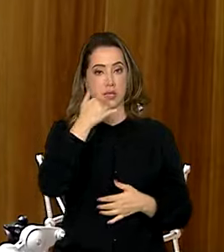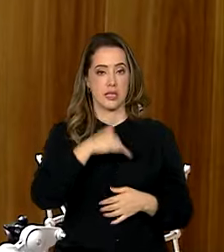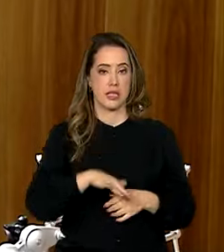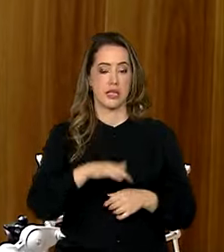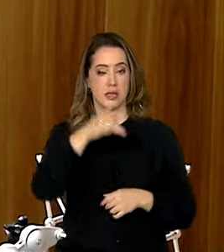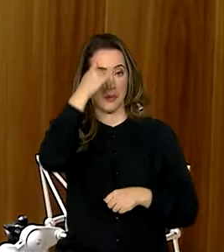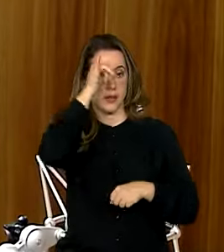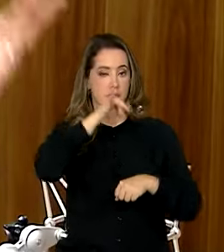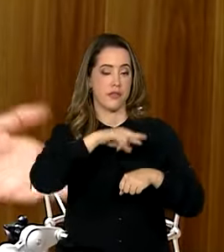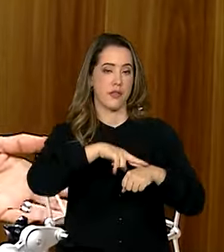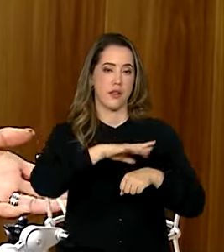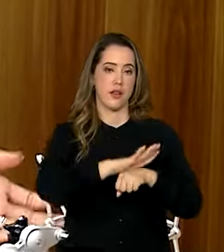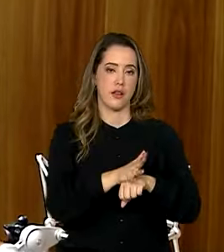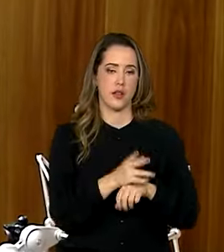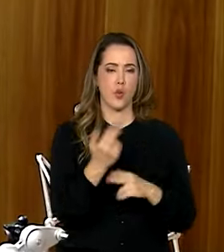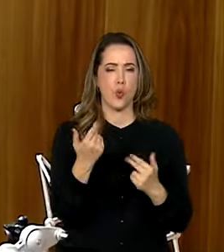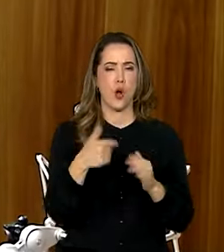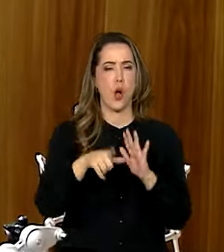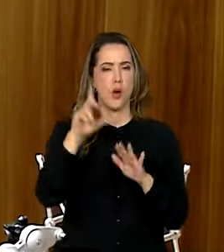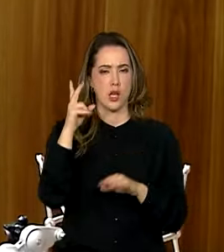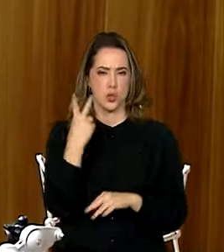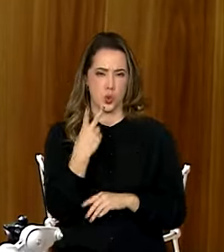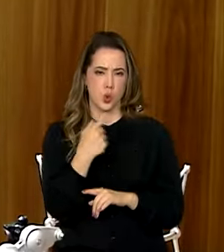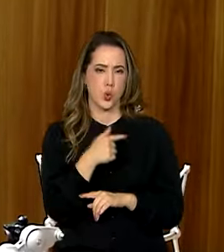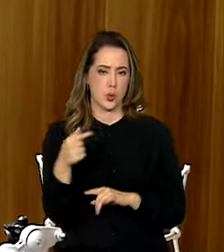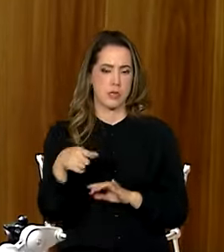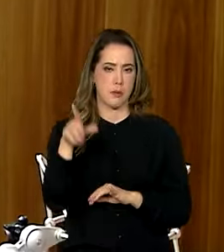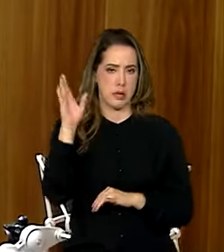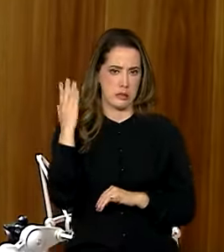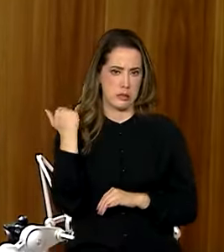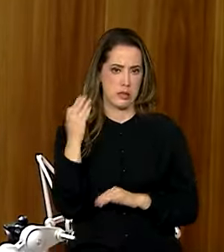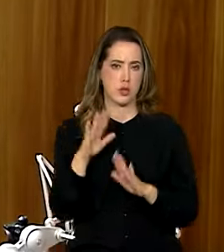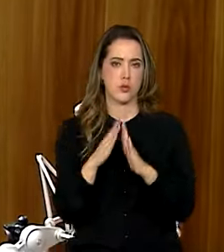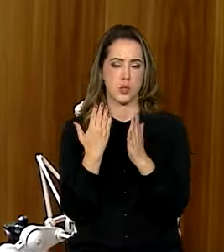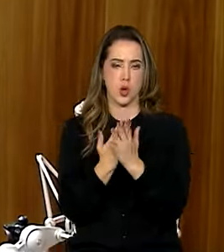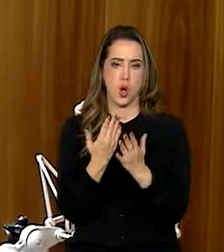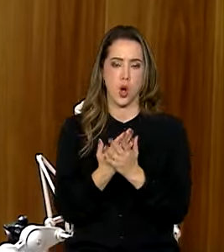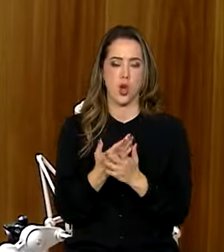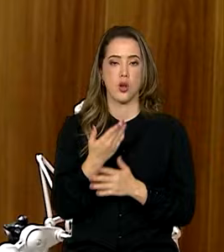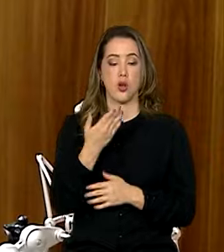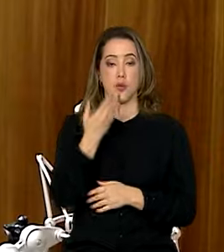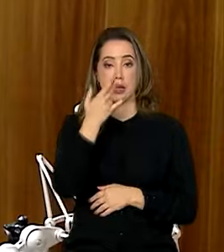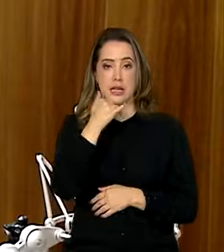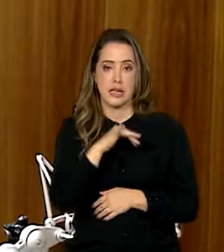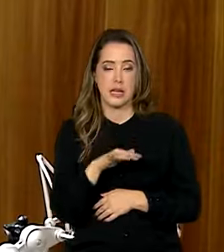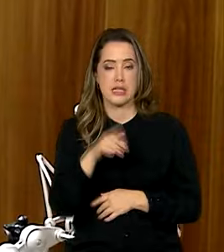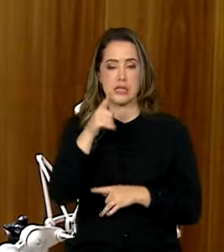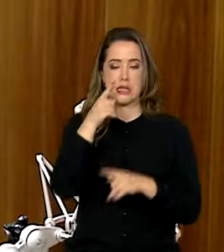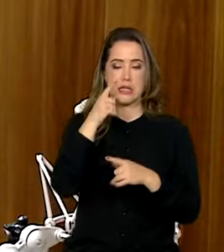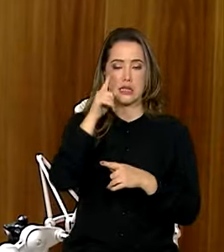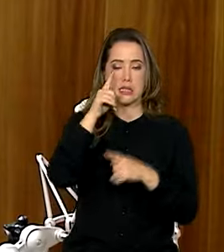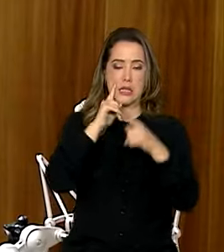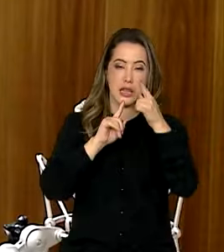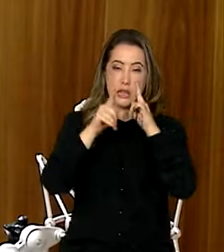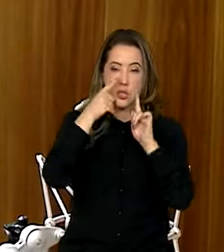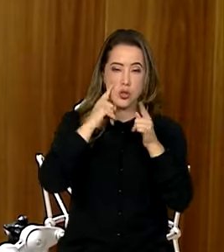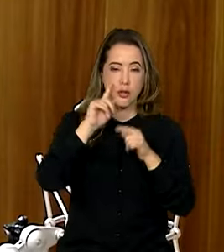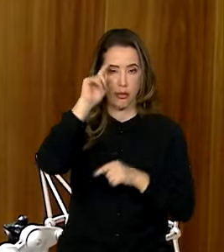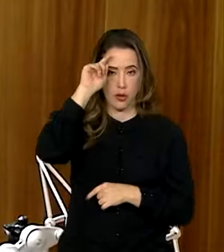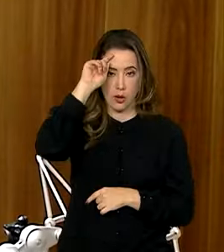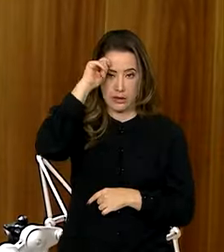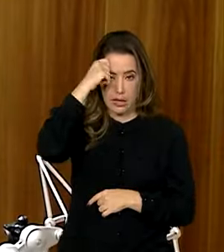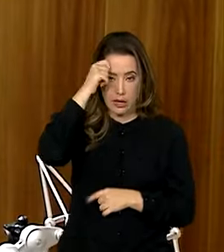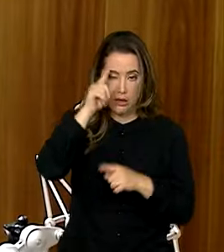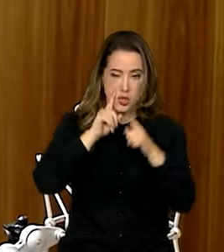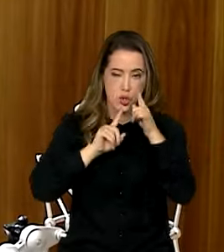de casos que aconteceram como há duas semanas atrás em São Paulo, numa escola onde uma criança negra de oito anos chorava dizendo que só queria ser